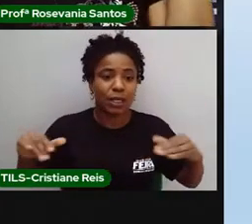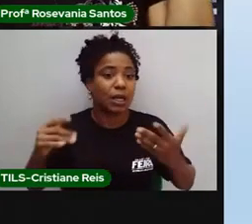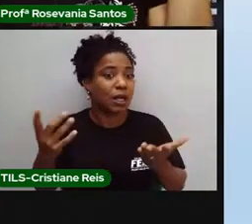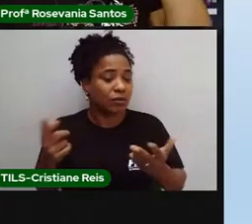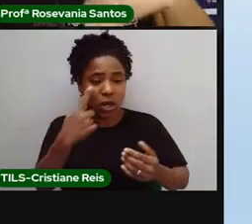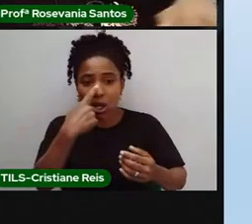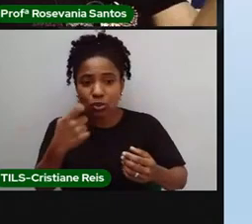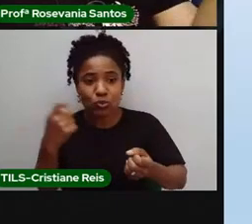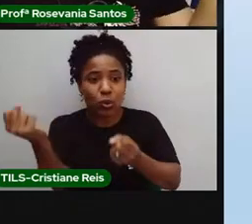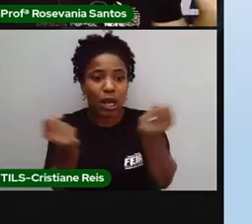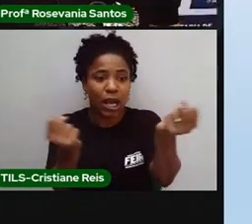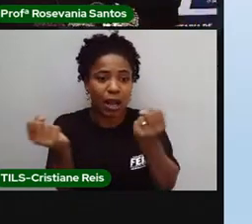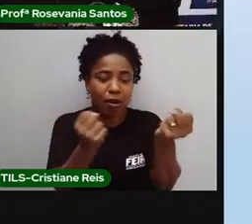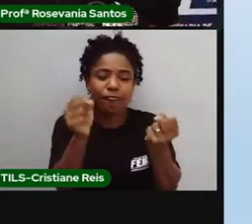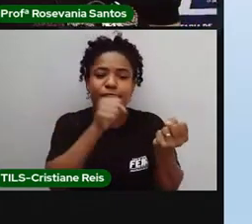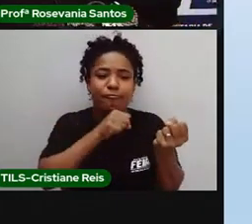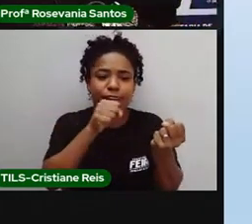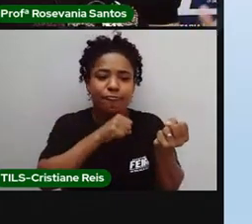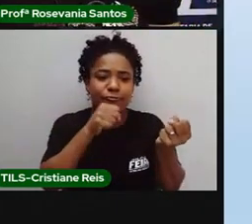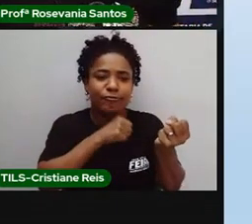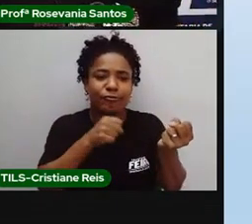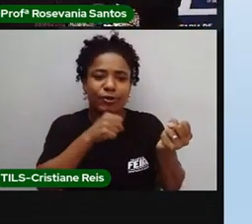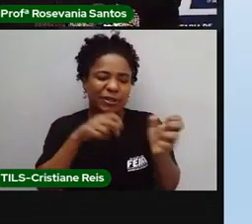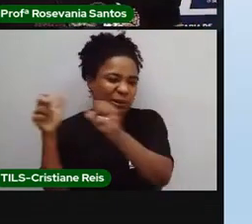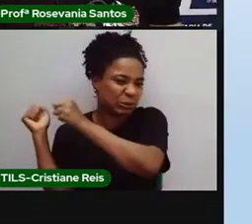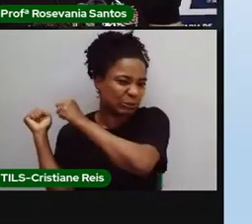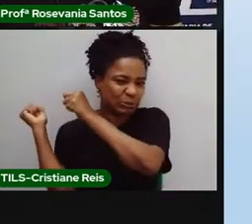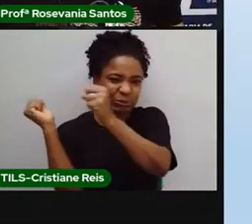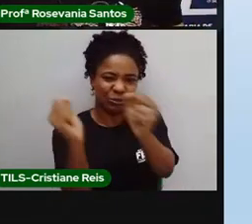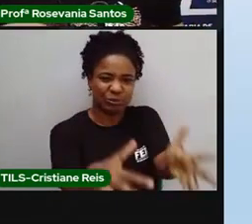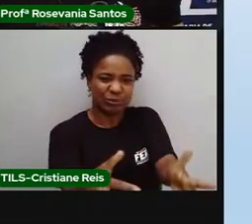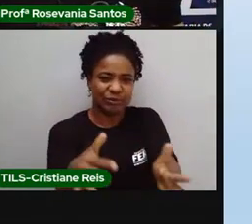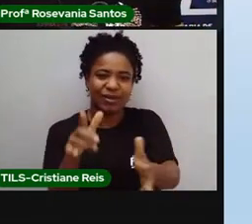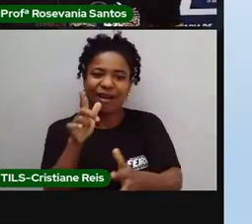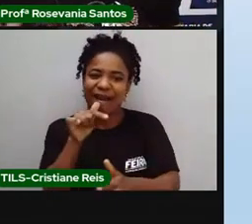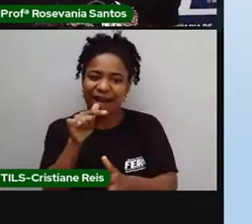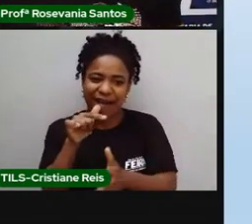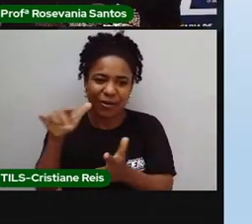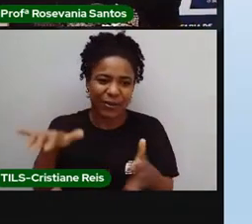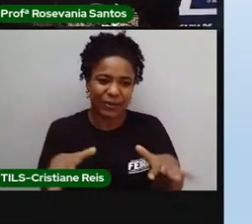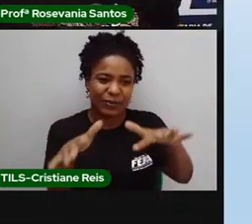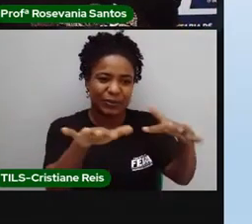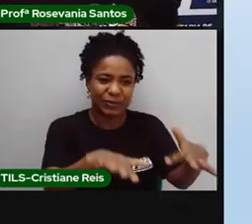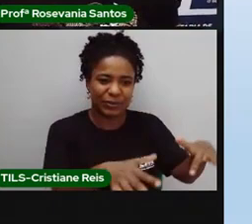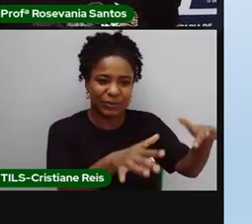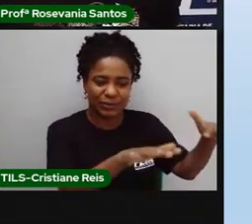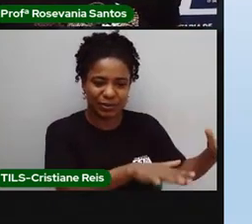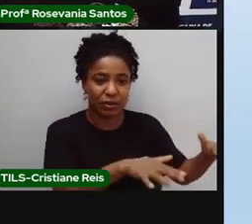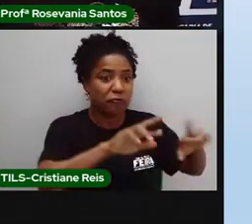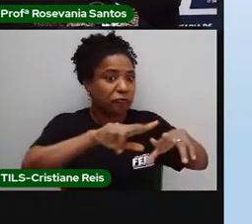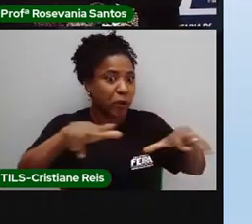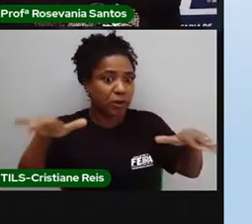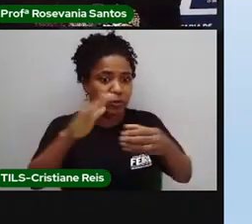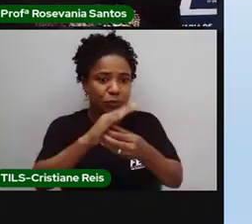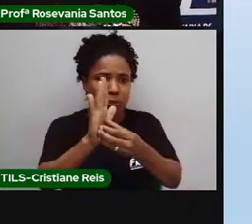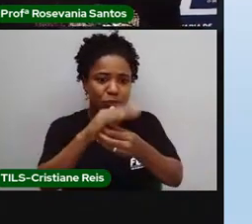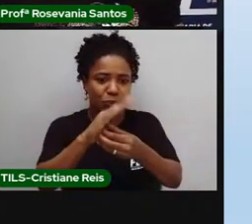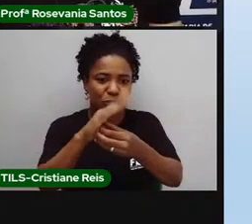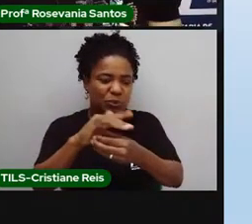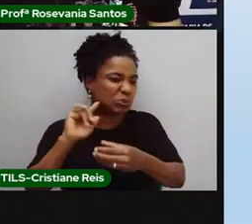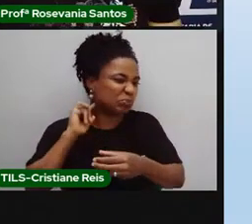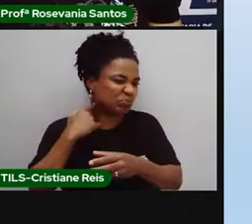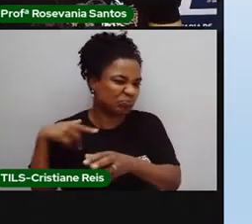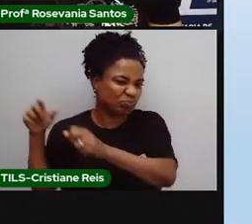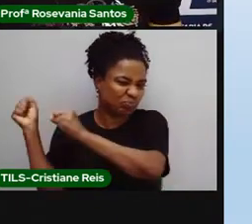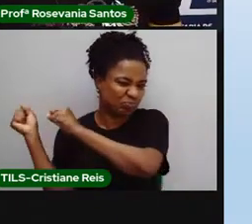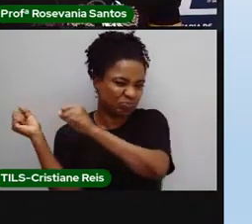joga, sei lá, um monte de coisa, vaso sanitário. A gente descarta tudo sem nenhum tipo de preocupação com o meio ambiente.